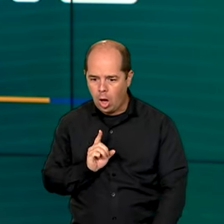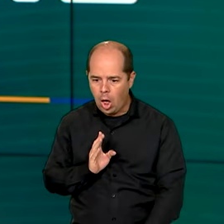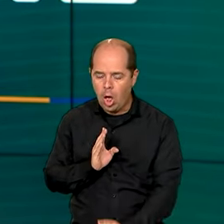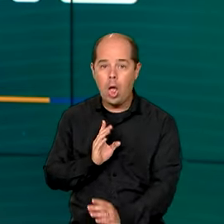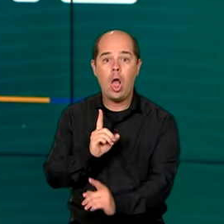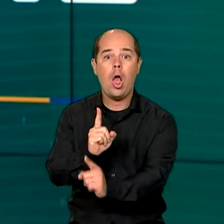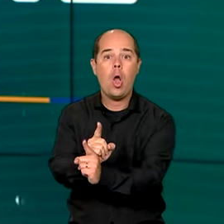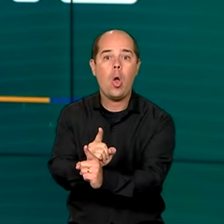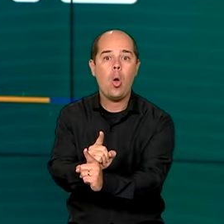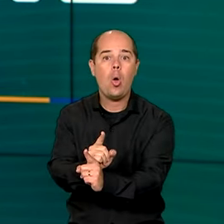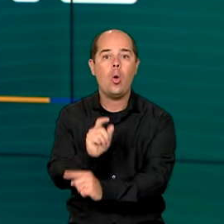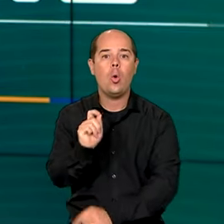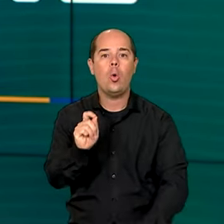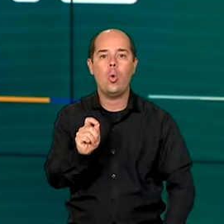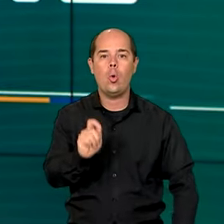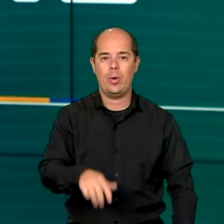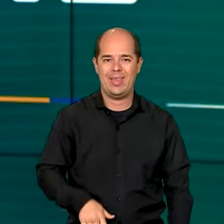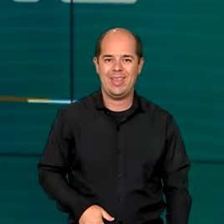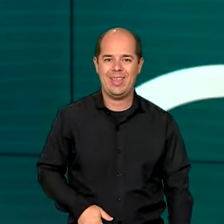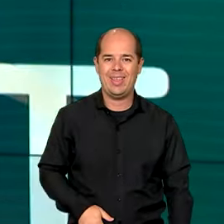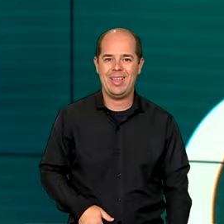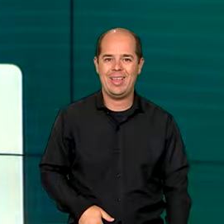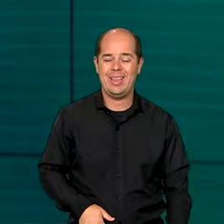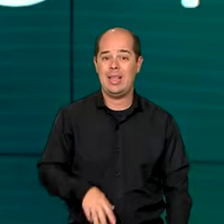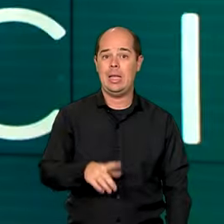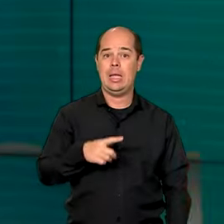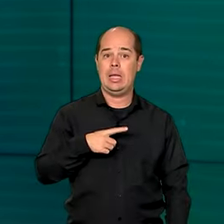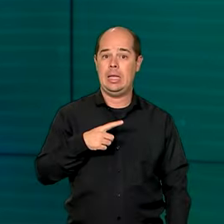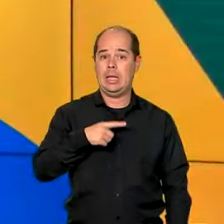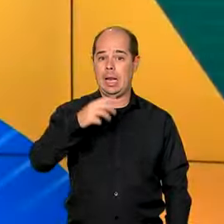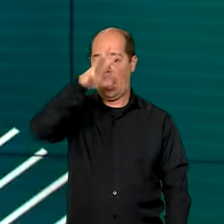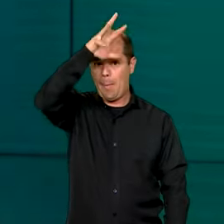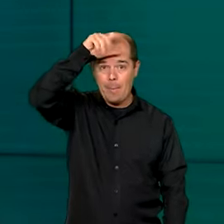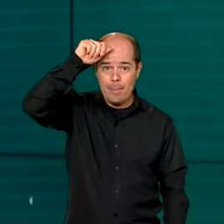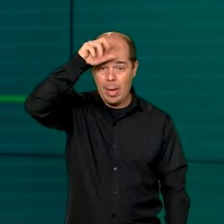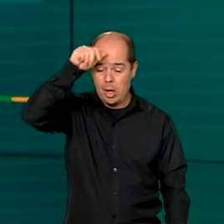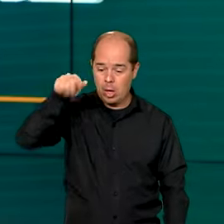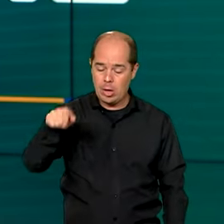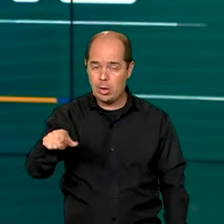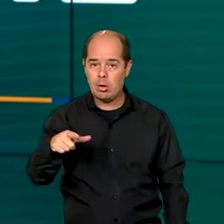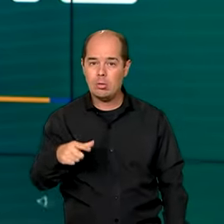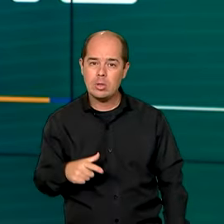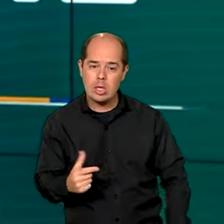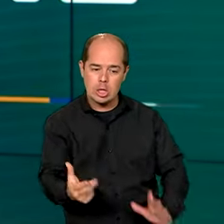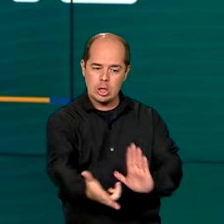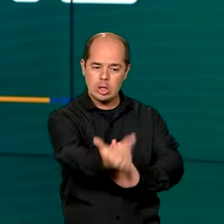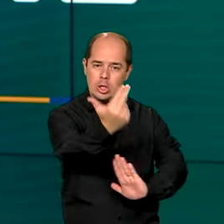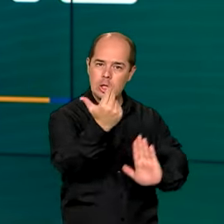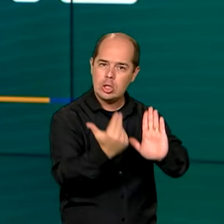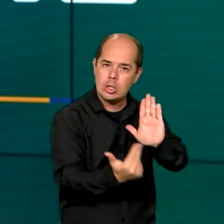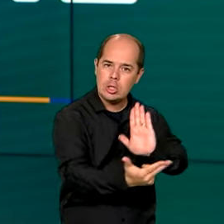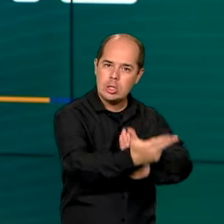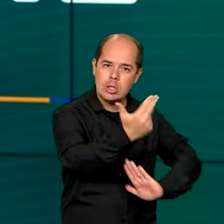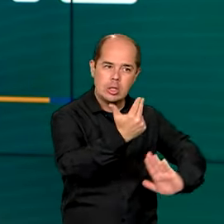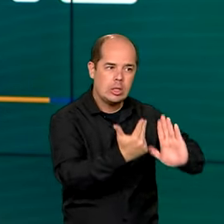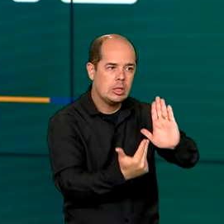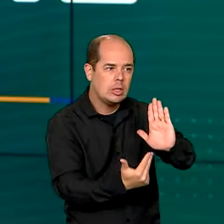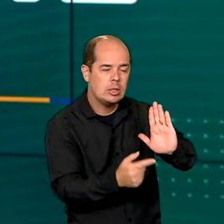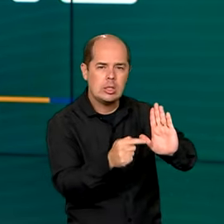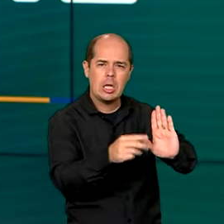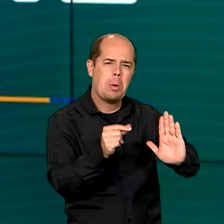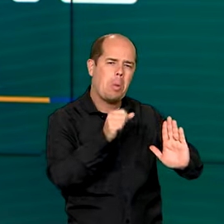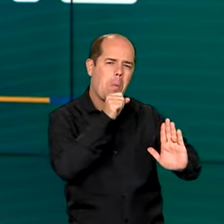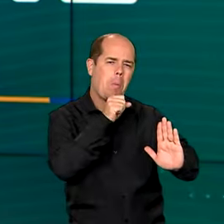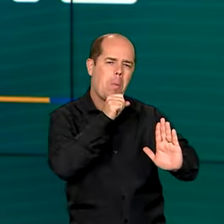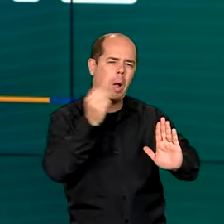arqueológico Ponta das Lages, gravuras rupestres de 2 mil anos têm despertado a curiosidade dos pescadores e da